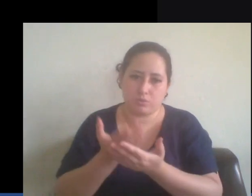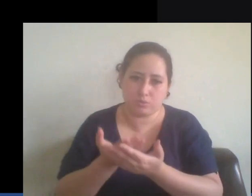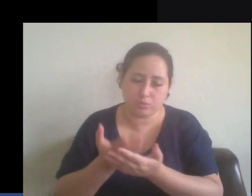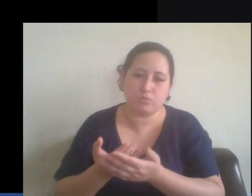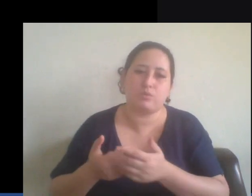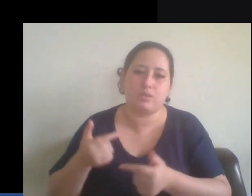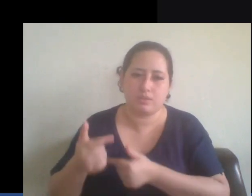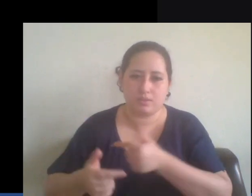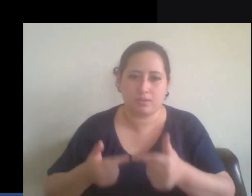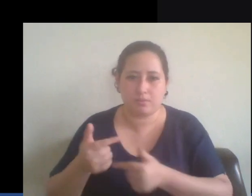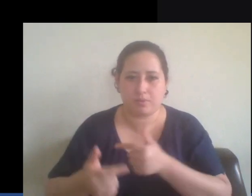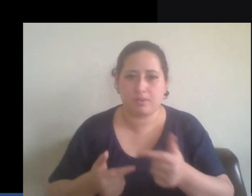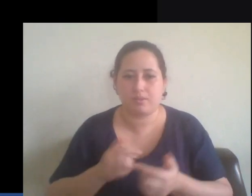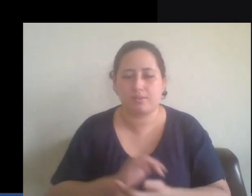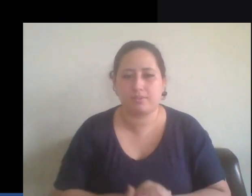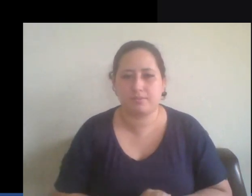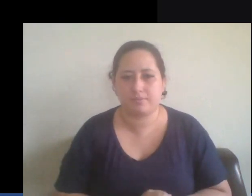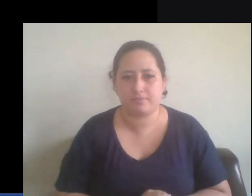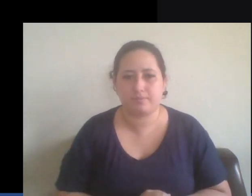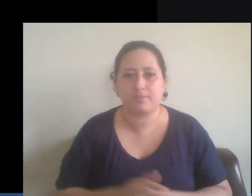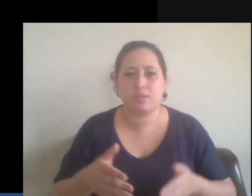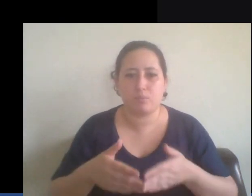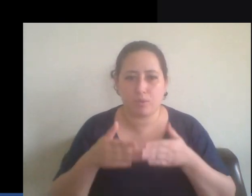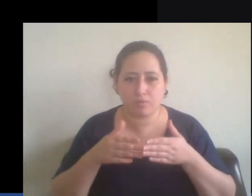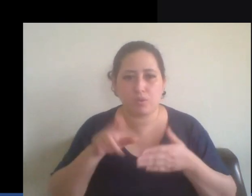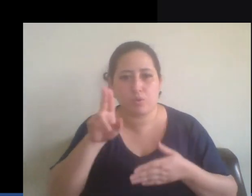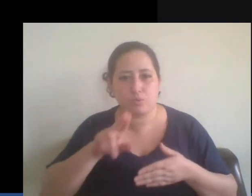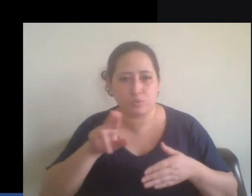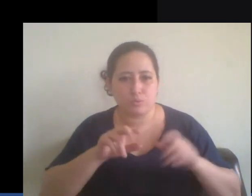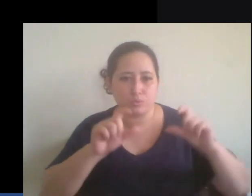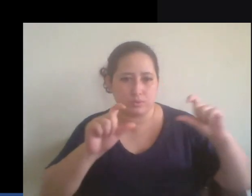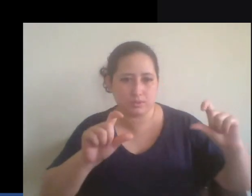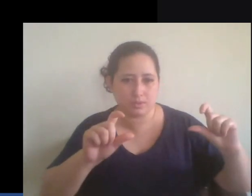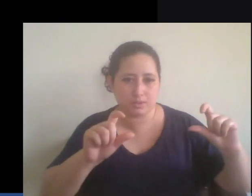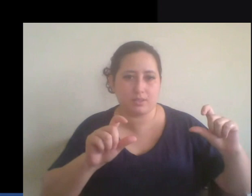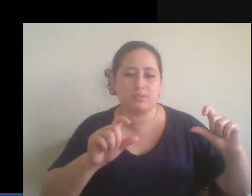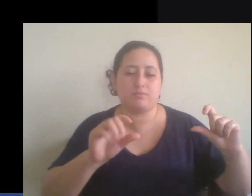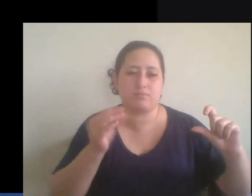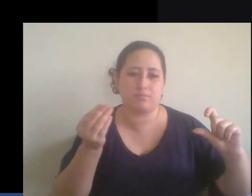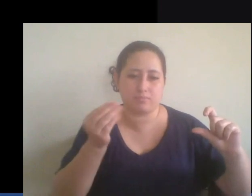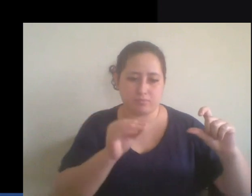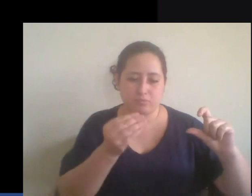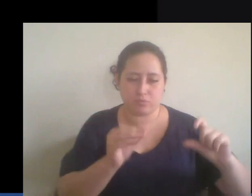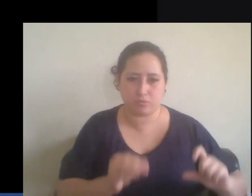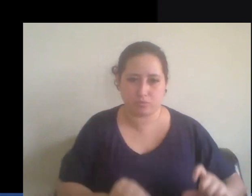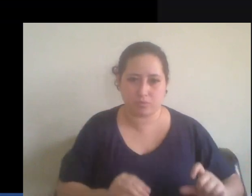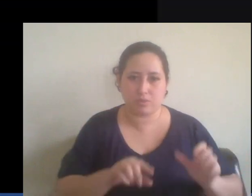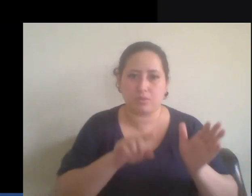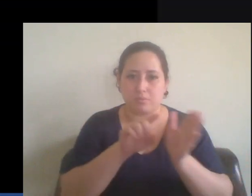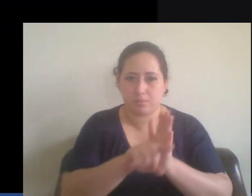Então, por favor, usem o formulário na descrição do vídeo para as perguntas.